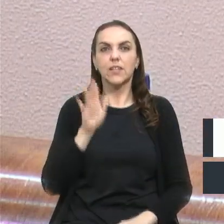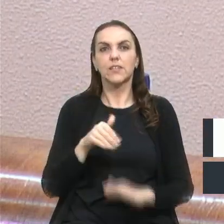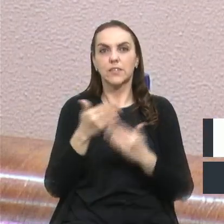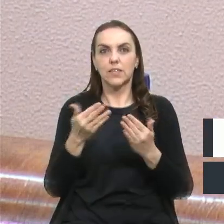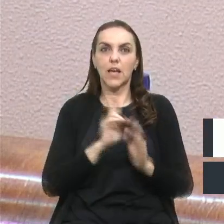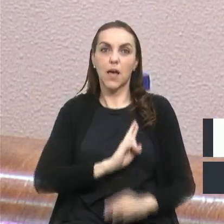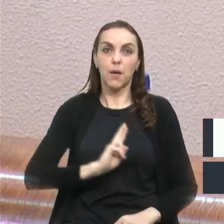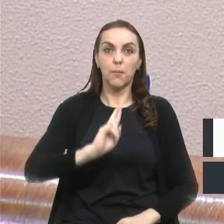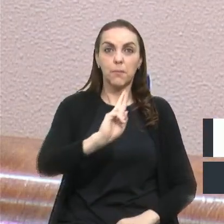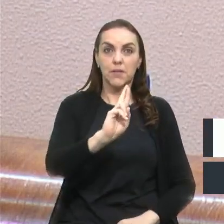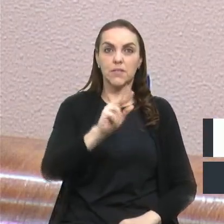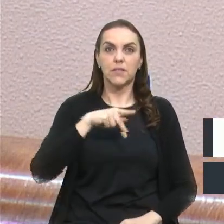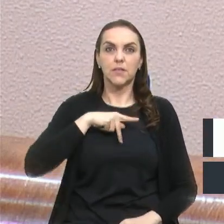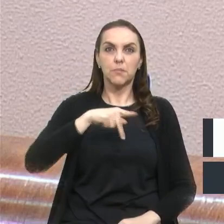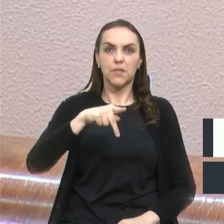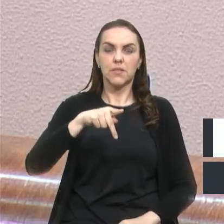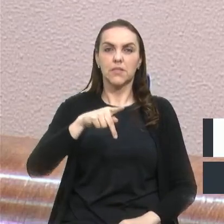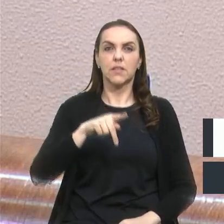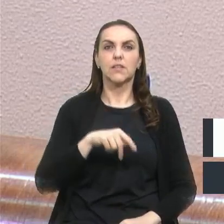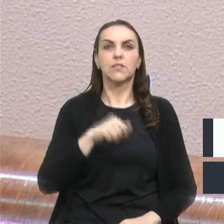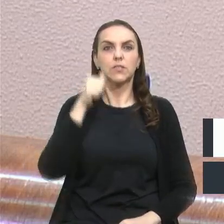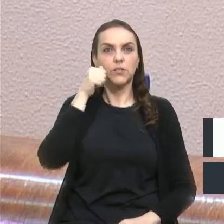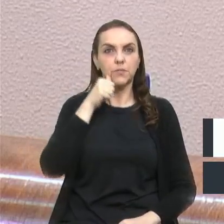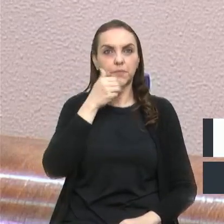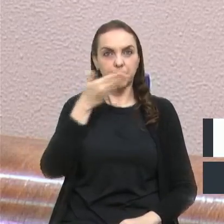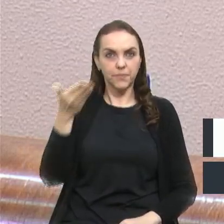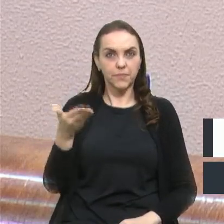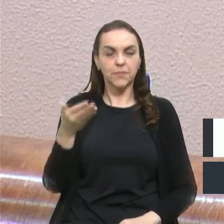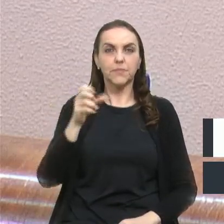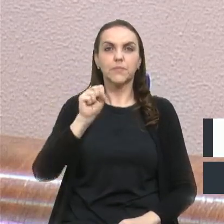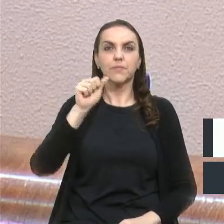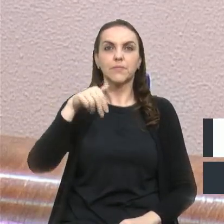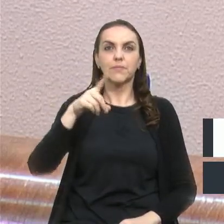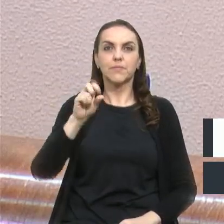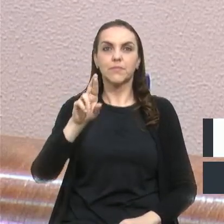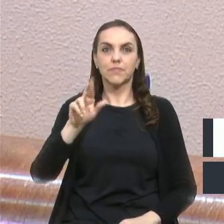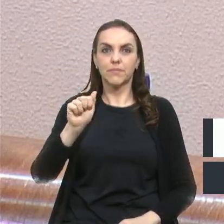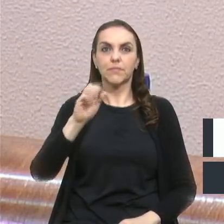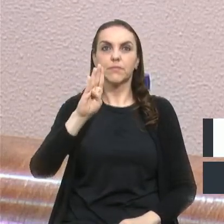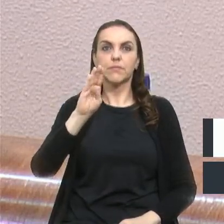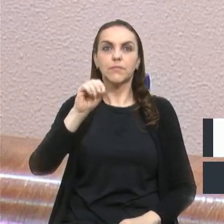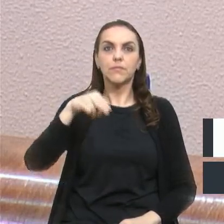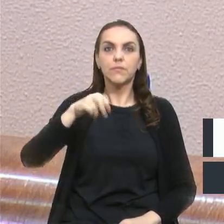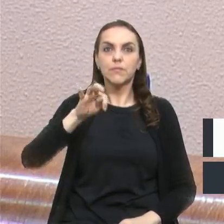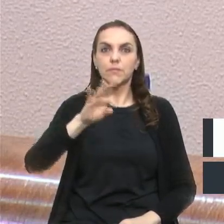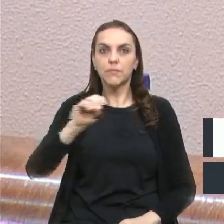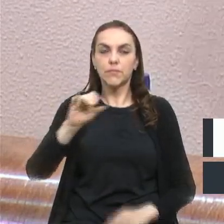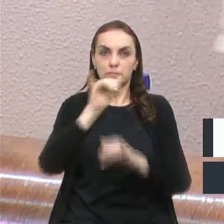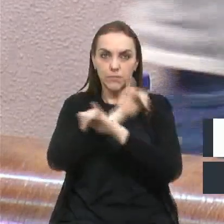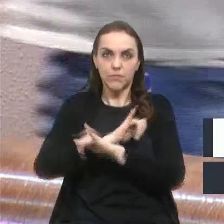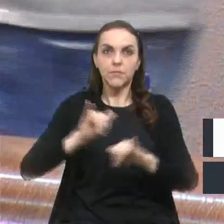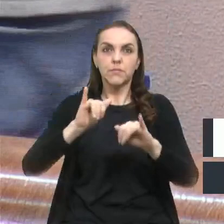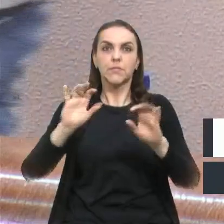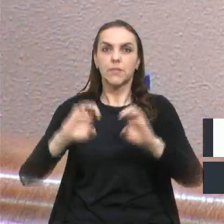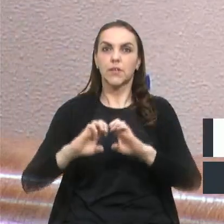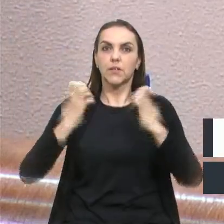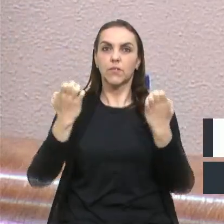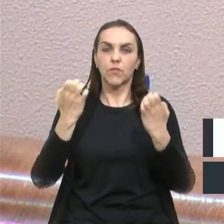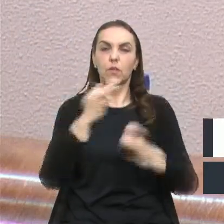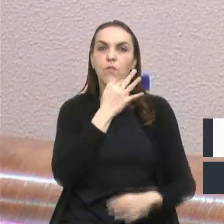representada pela presidente, a senhora Sandra Boneto, que divulgará o evento Forqueta Tem.